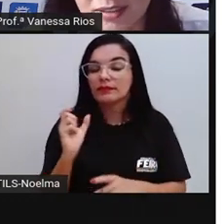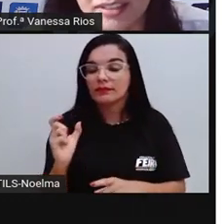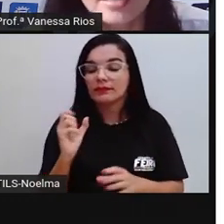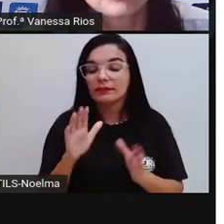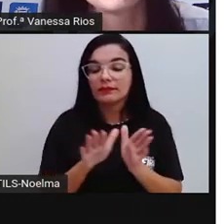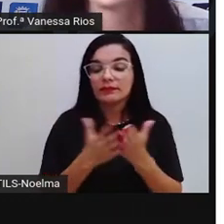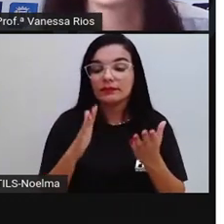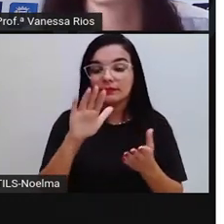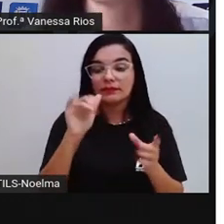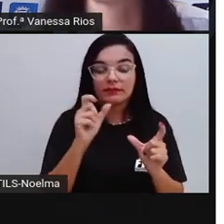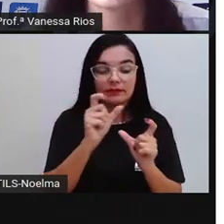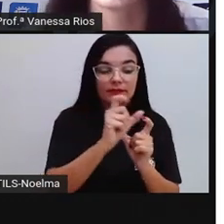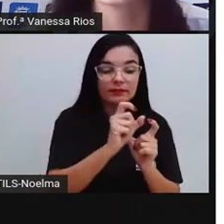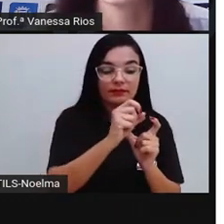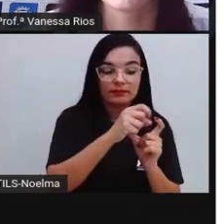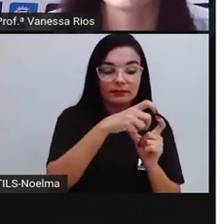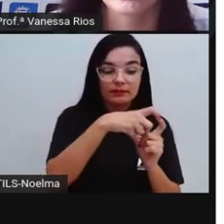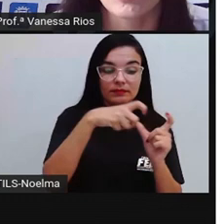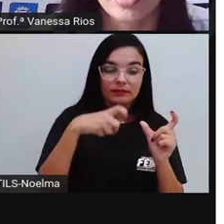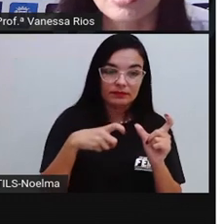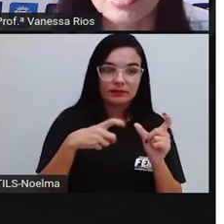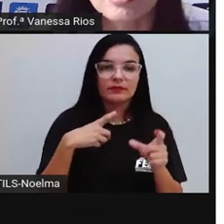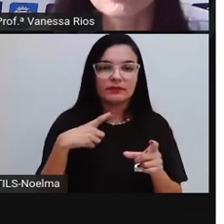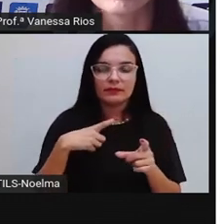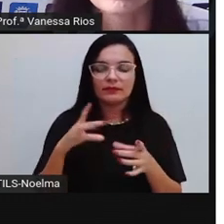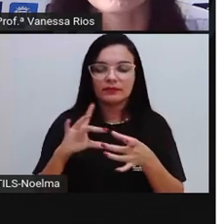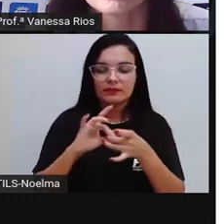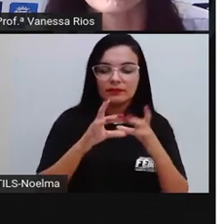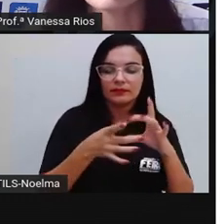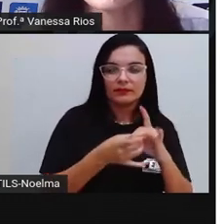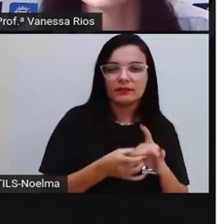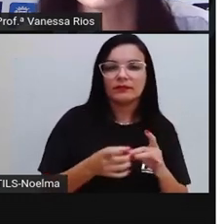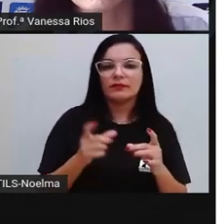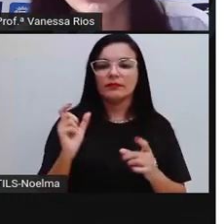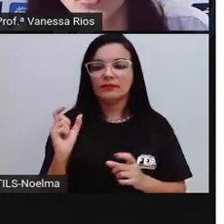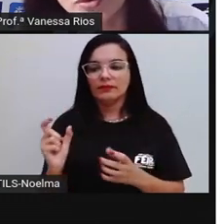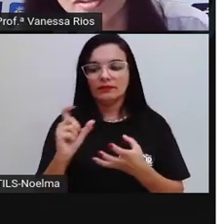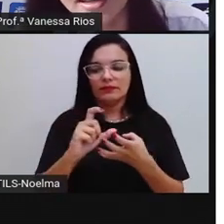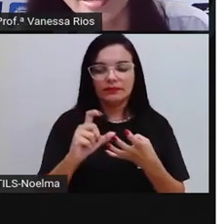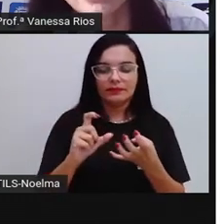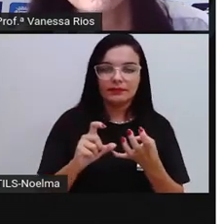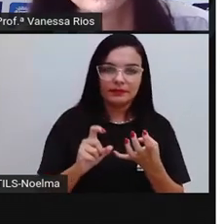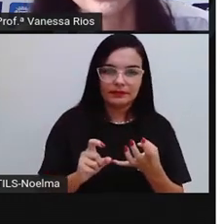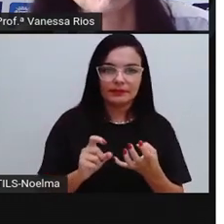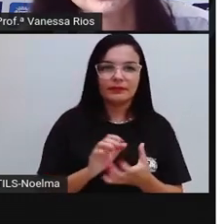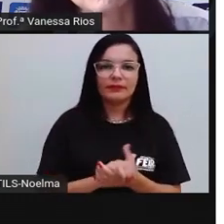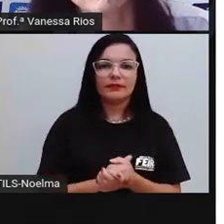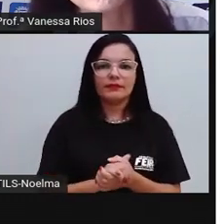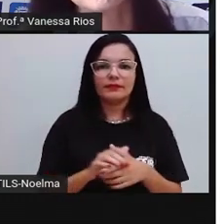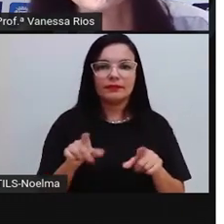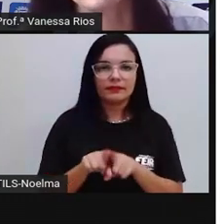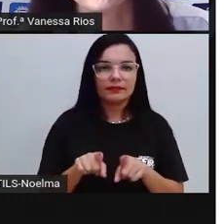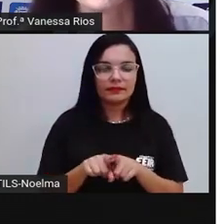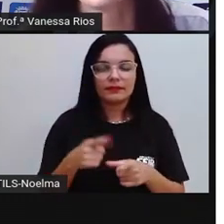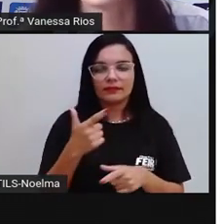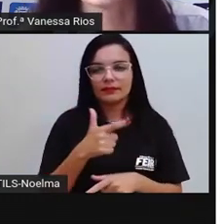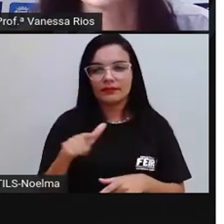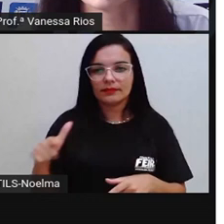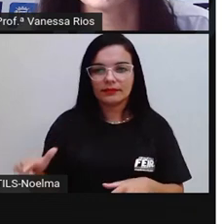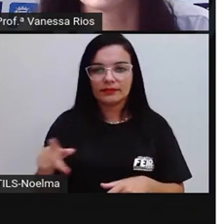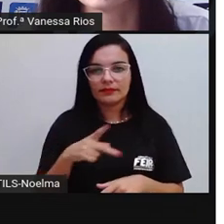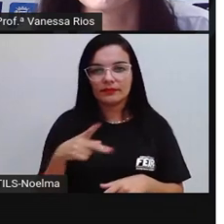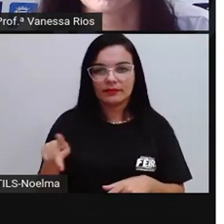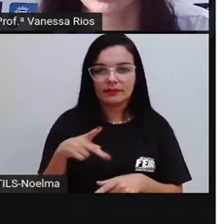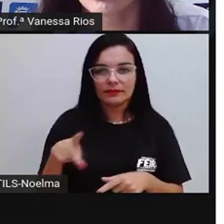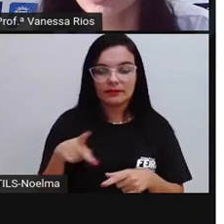oxítona. Lembrando aí que está relacionada à localização da sílaba tônica. E aí, mais uma vez, a Pro fala. Quando a